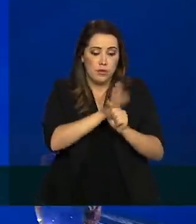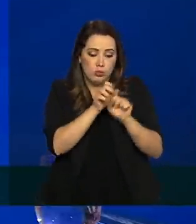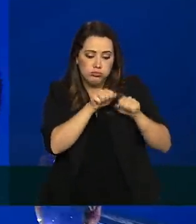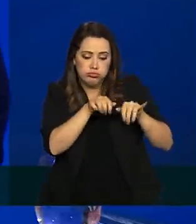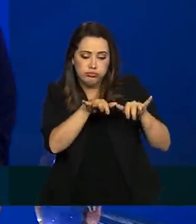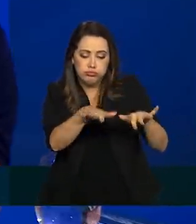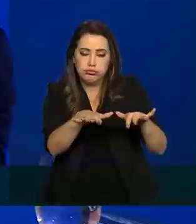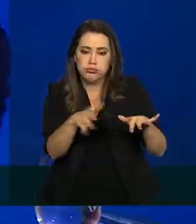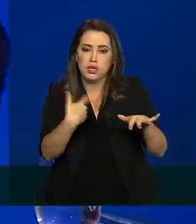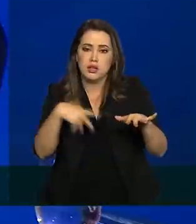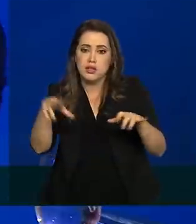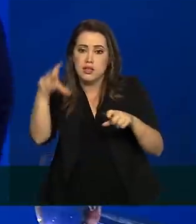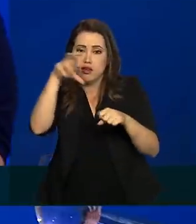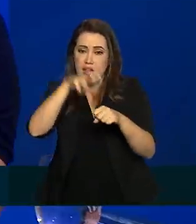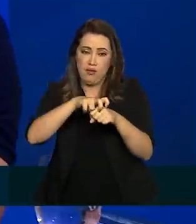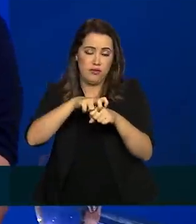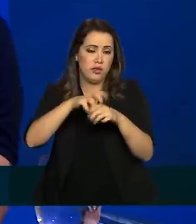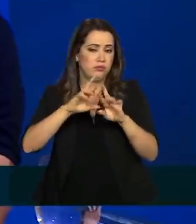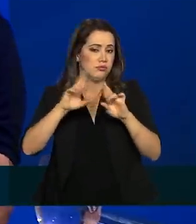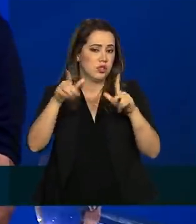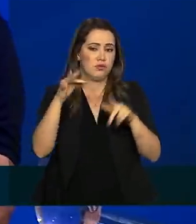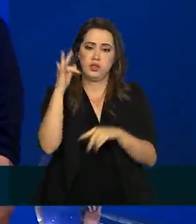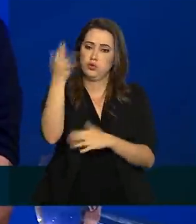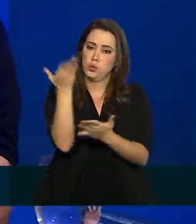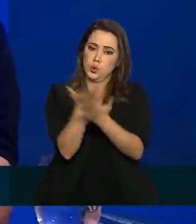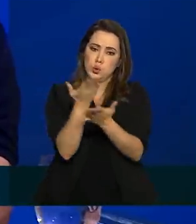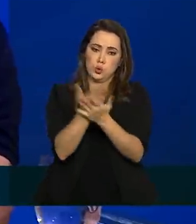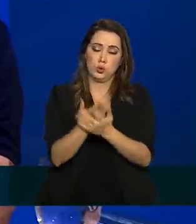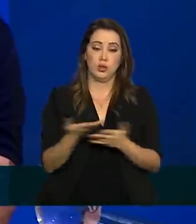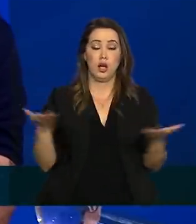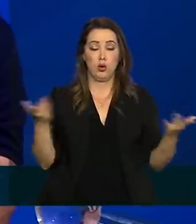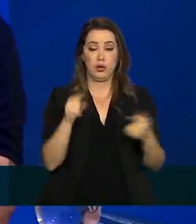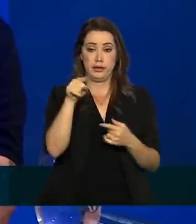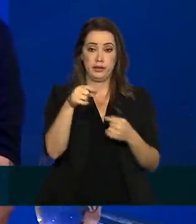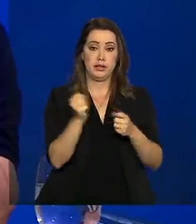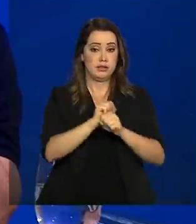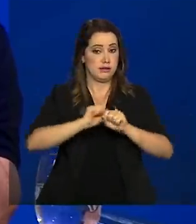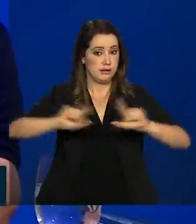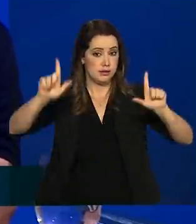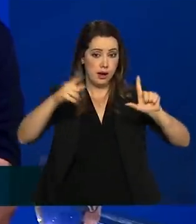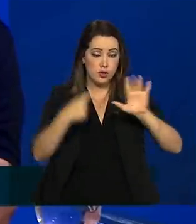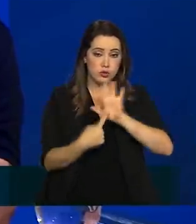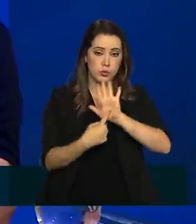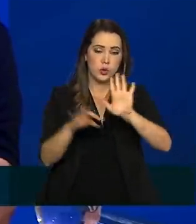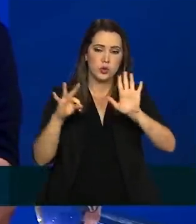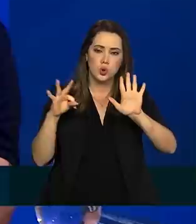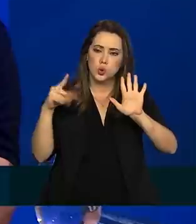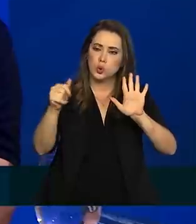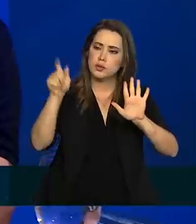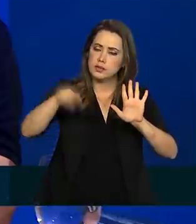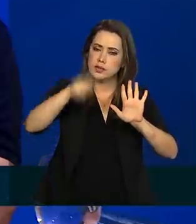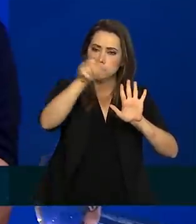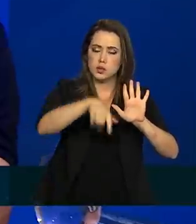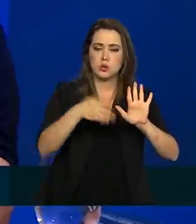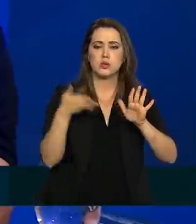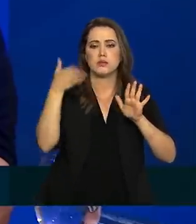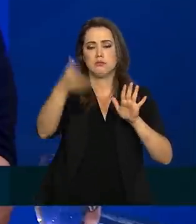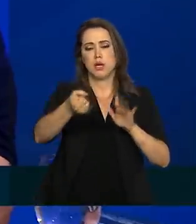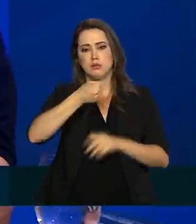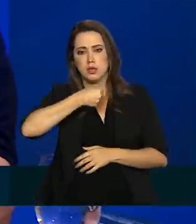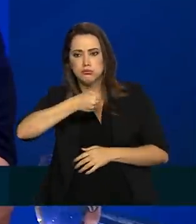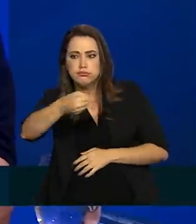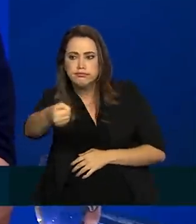no futuro. Aqui é o resultado descritivo de todas as pessoas, 89 mil e algumas pessoas que foram